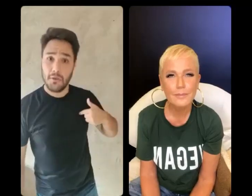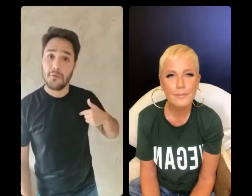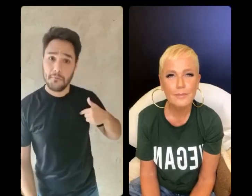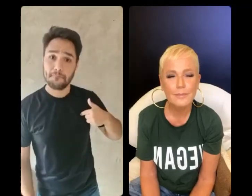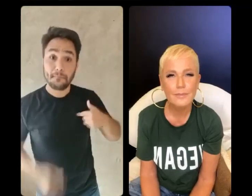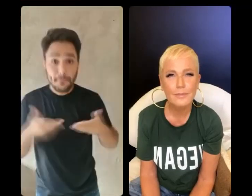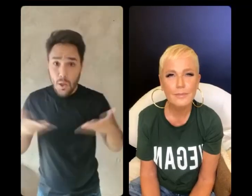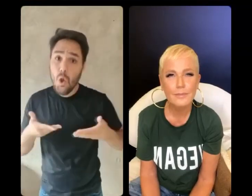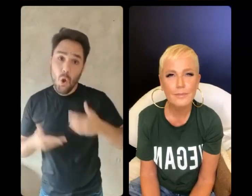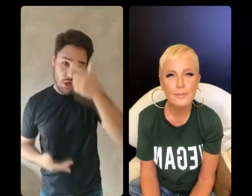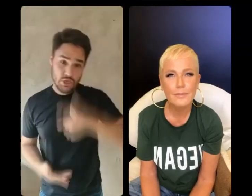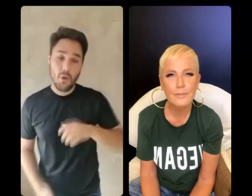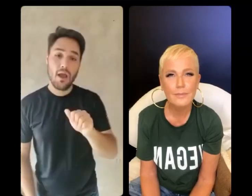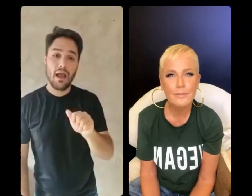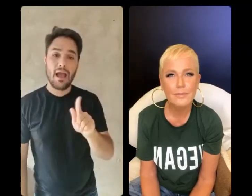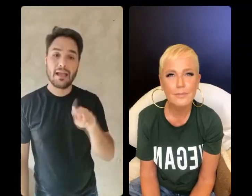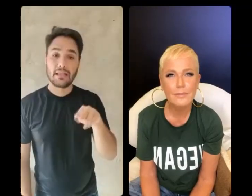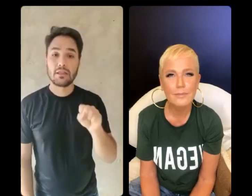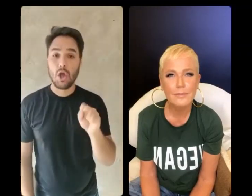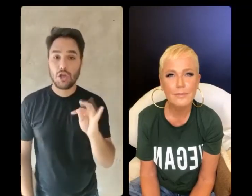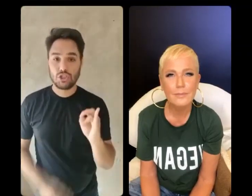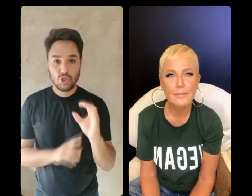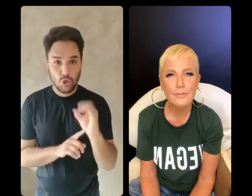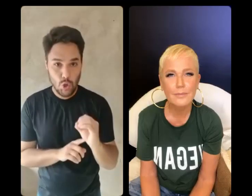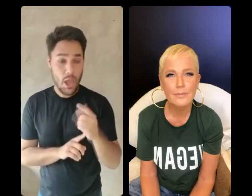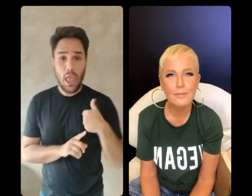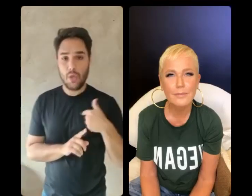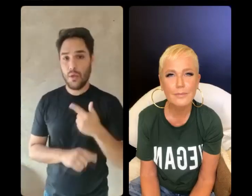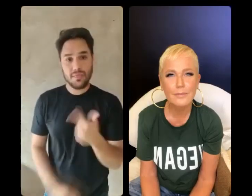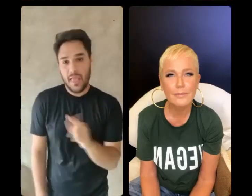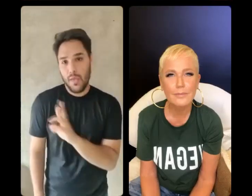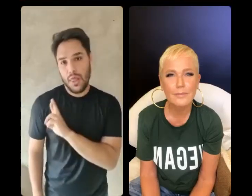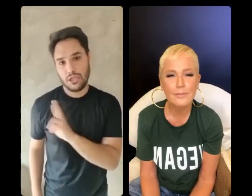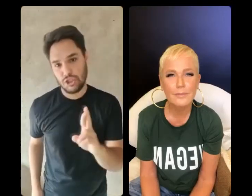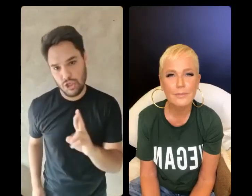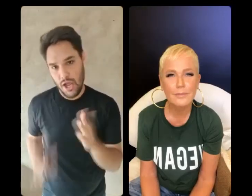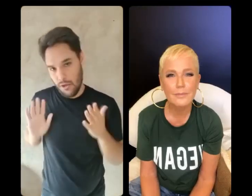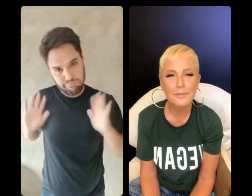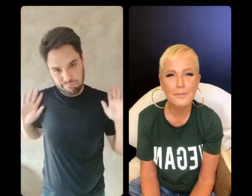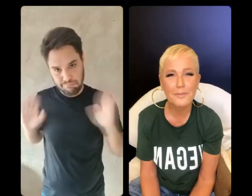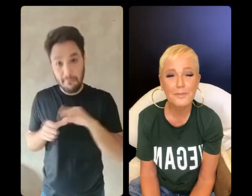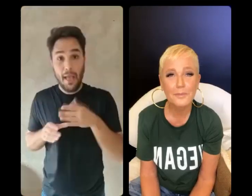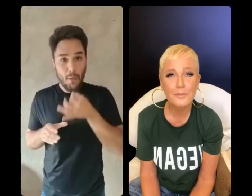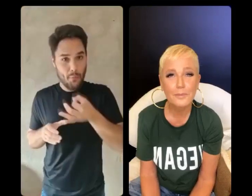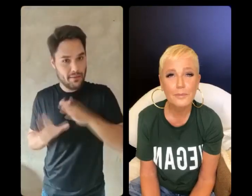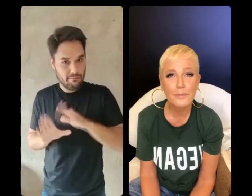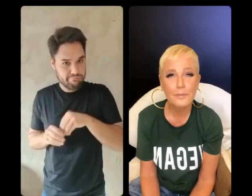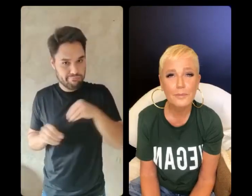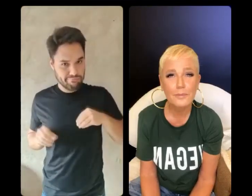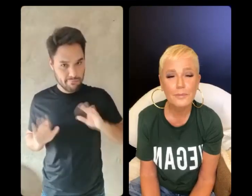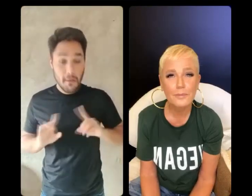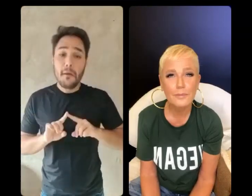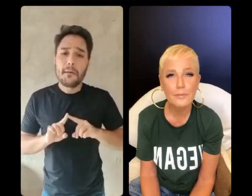me considero um agnóstico, eu não sigo uma religião, porque pra mim virou tudo, enfim, enfim. Mas, enfim, aí a pessoa vem querendo